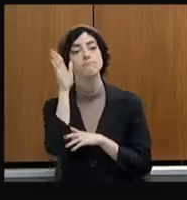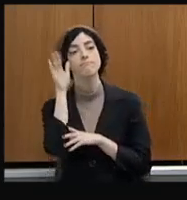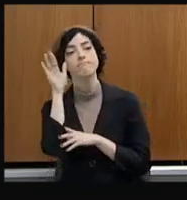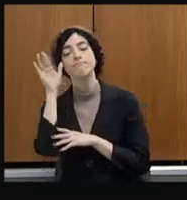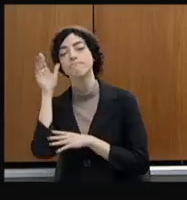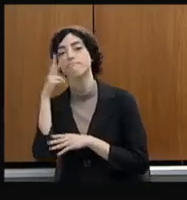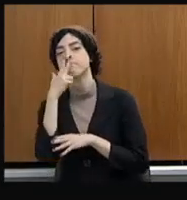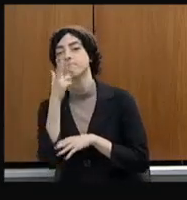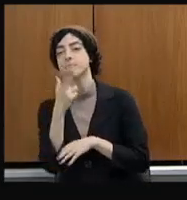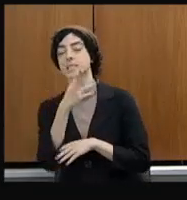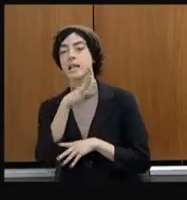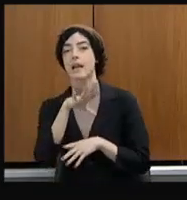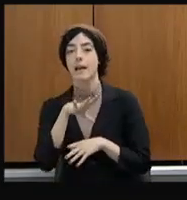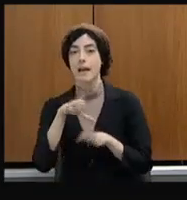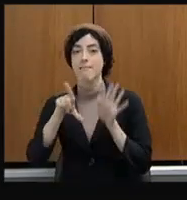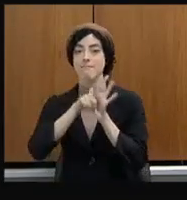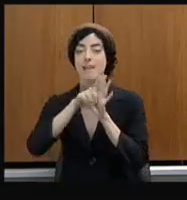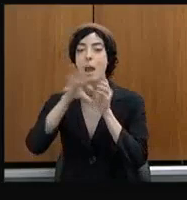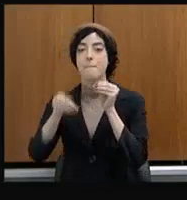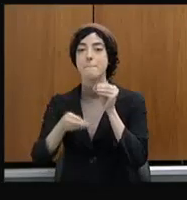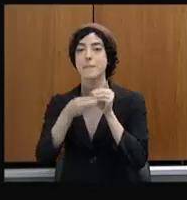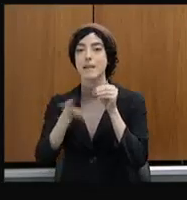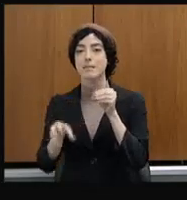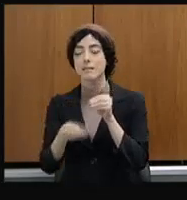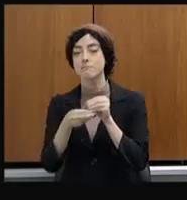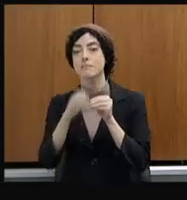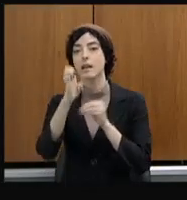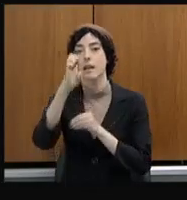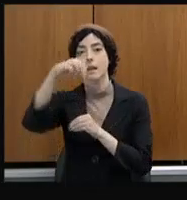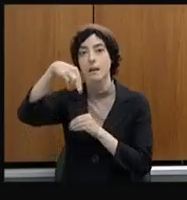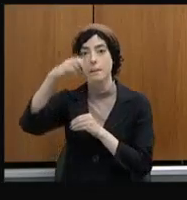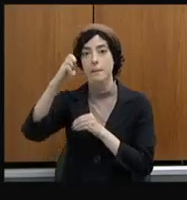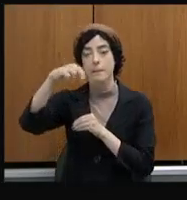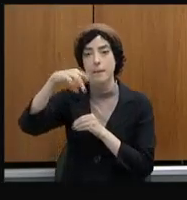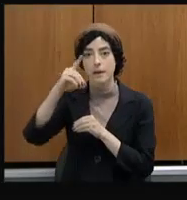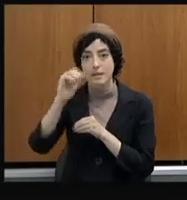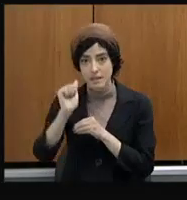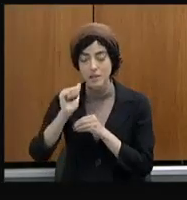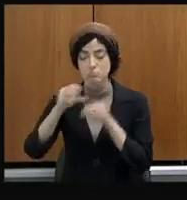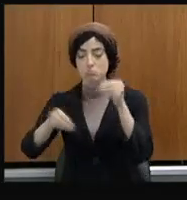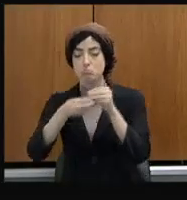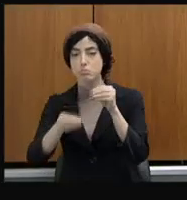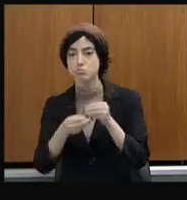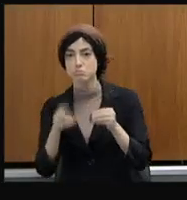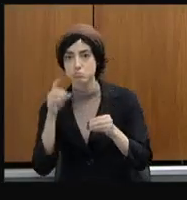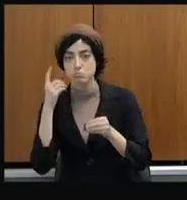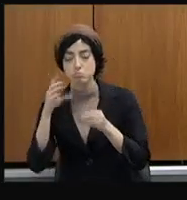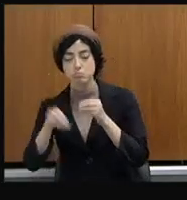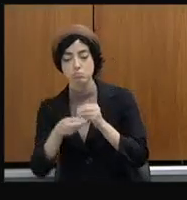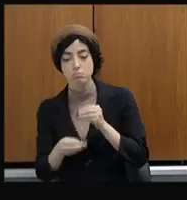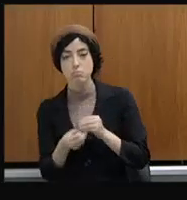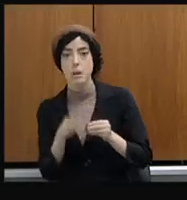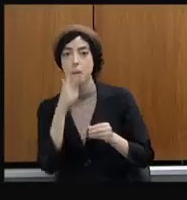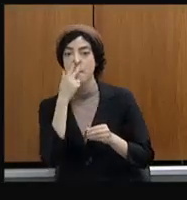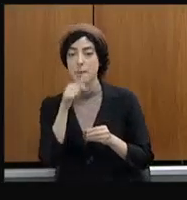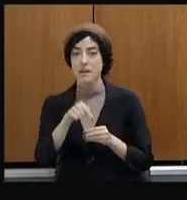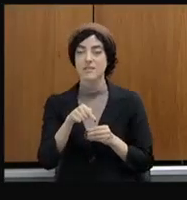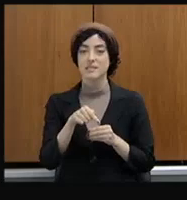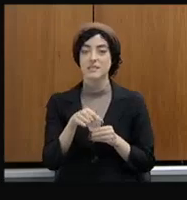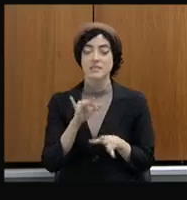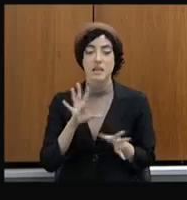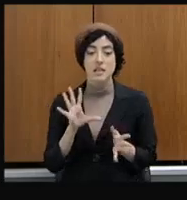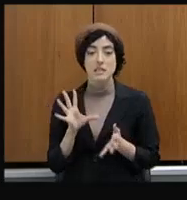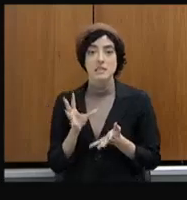emendas parlamentares, seja ela em nível federal ou em nível de Estado, foi a salvação da segurança